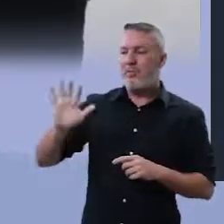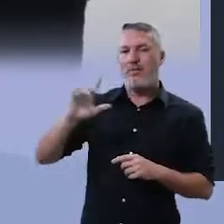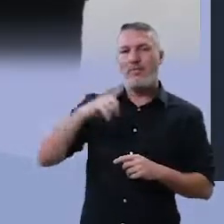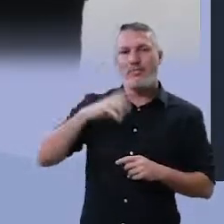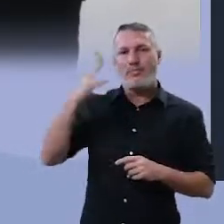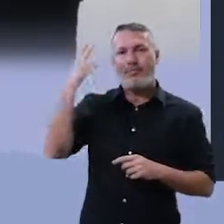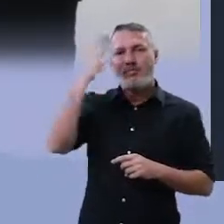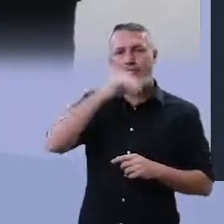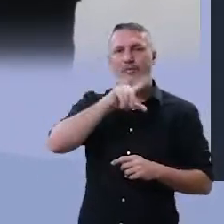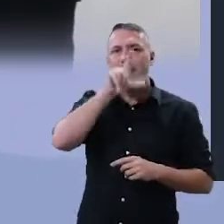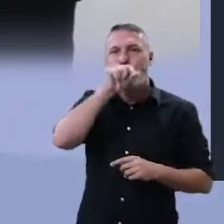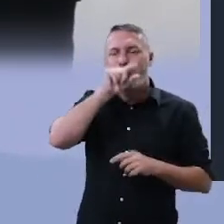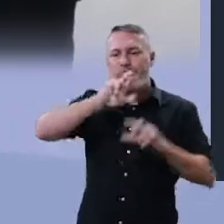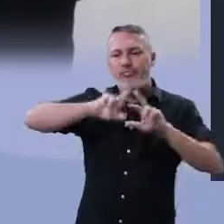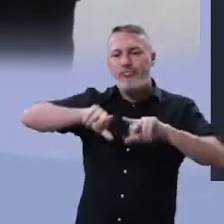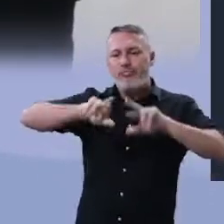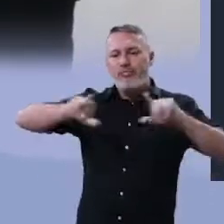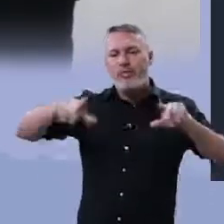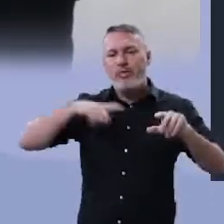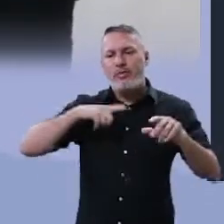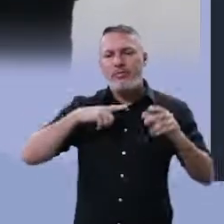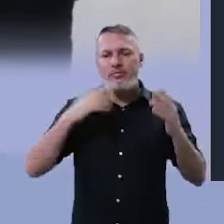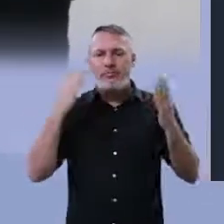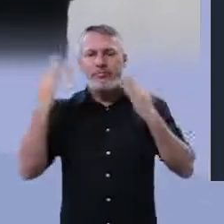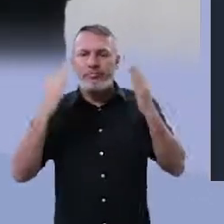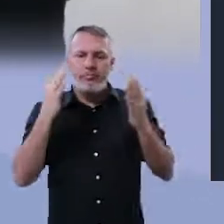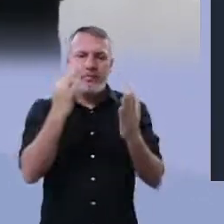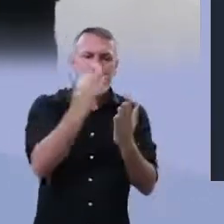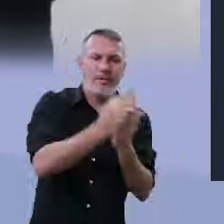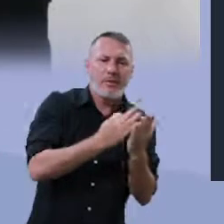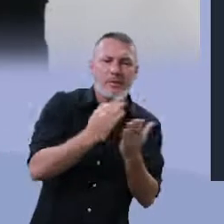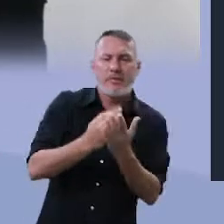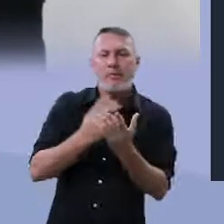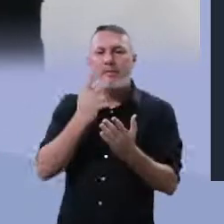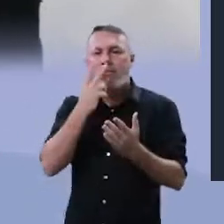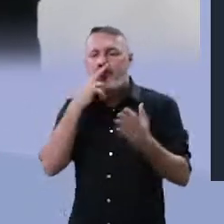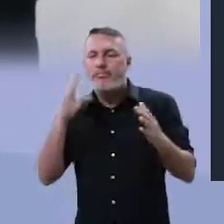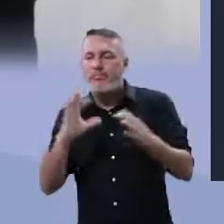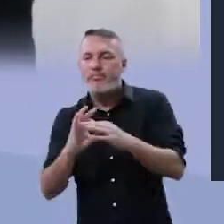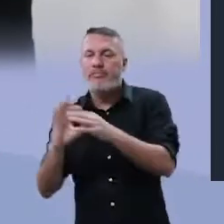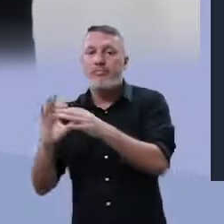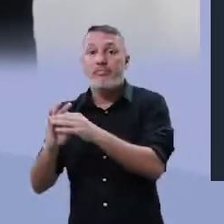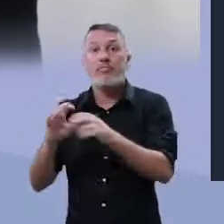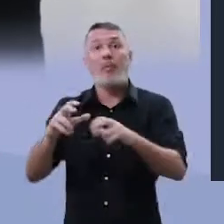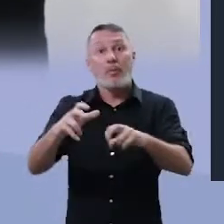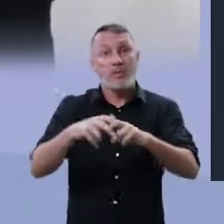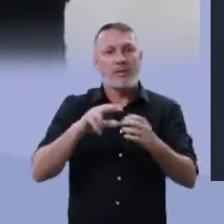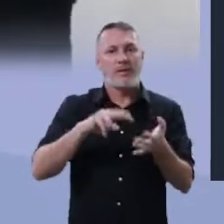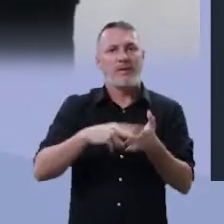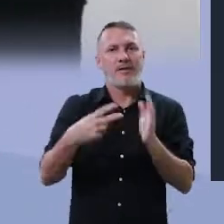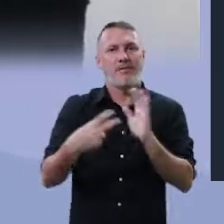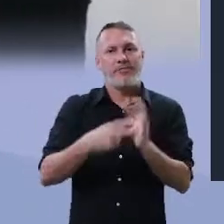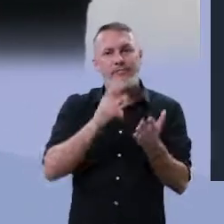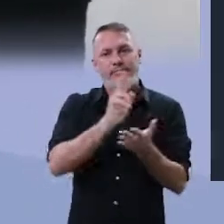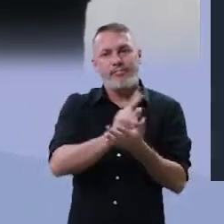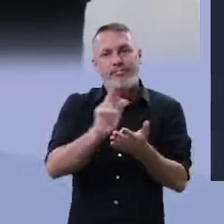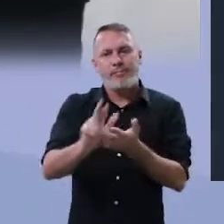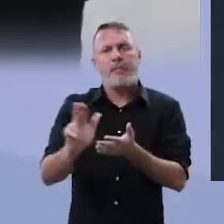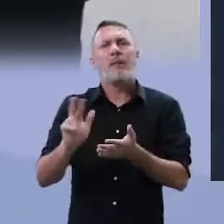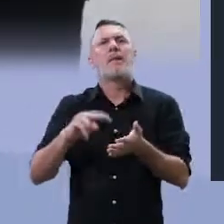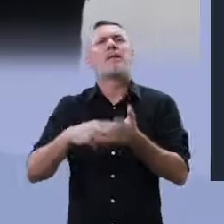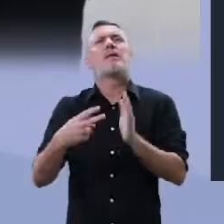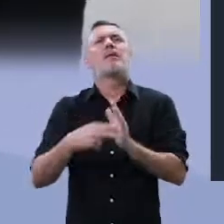criativa, os pássaros e as páginas voando de maneira tão graciosa. Então, a plurissignificação